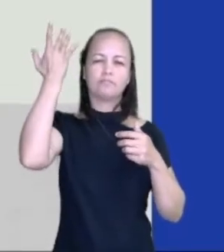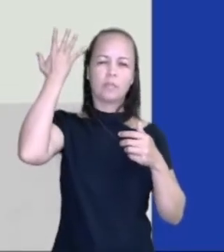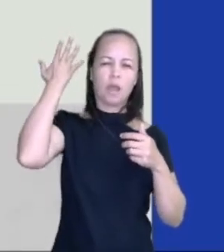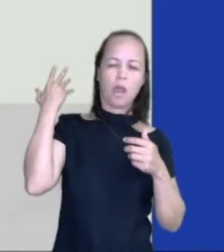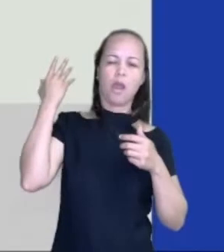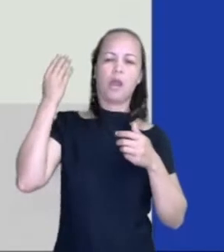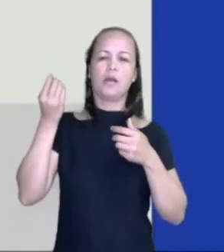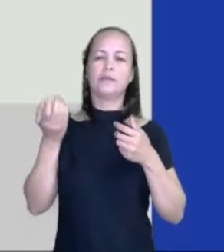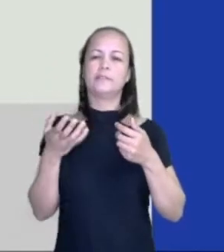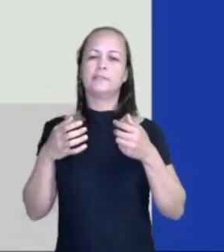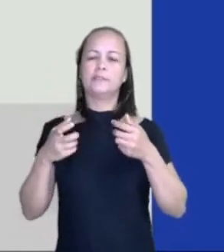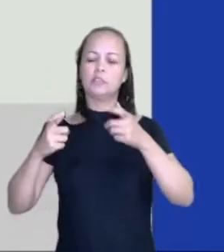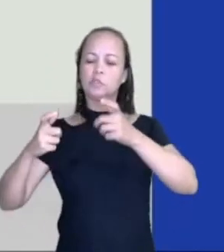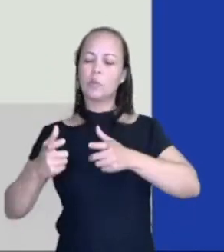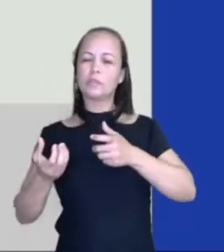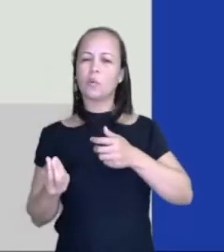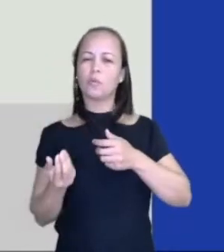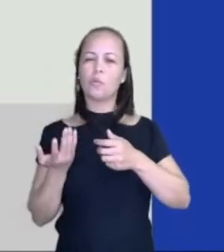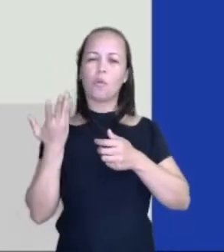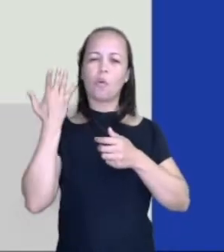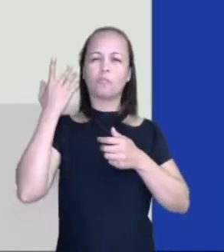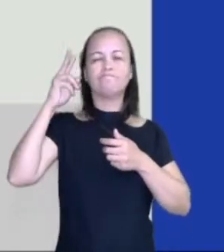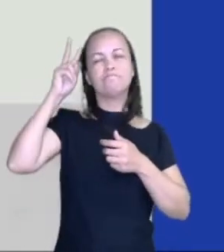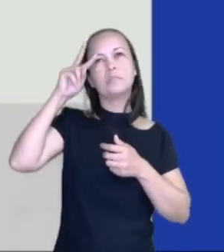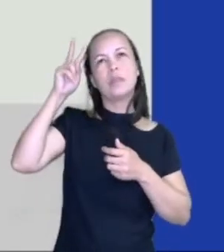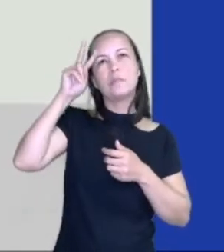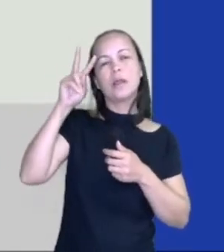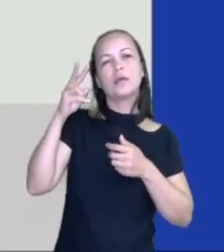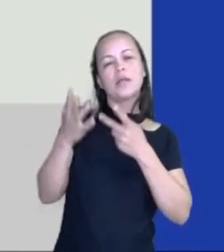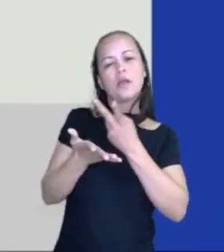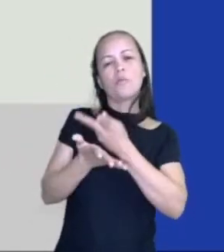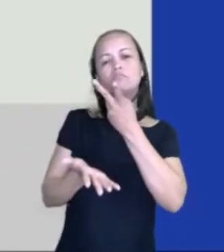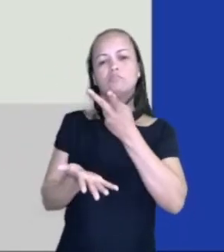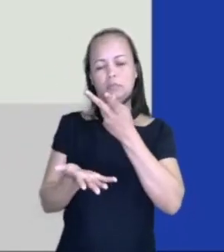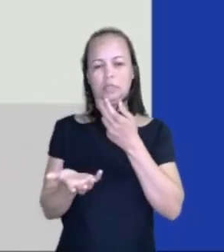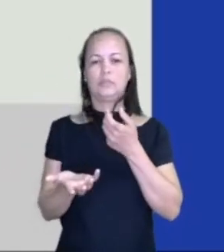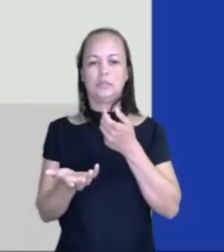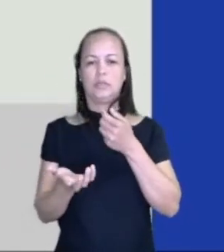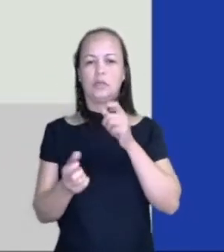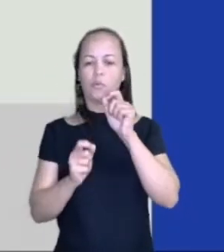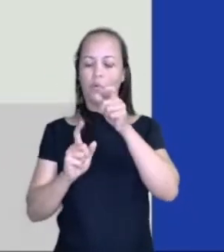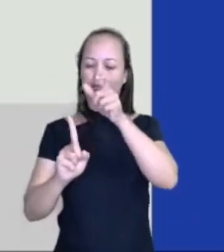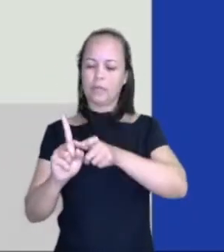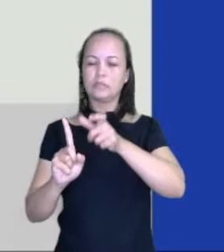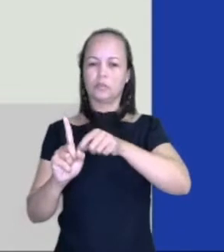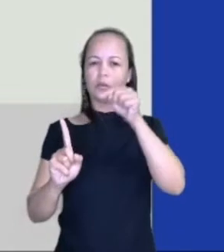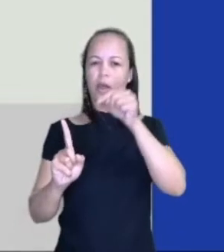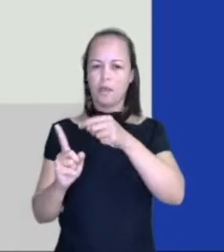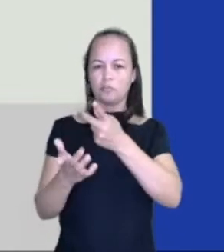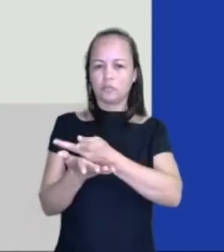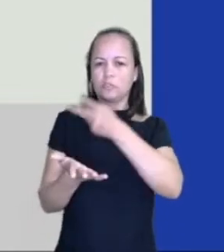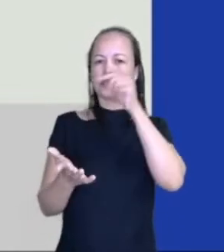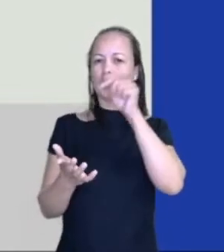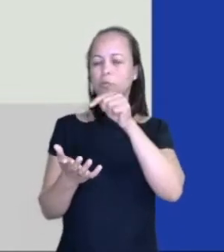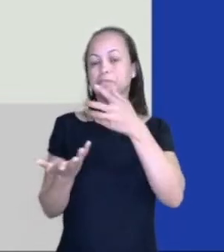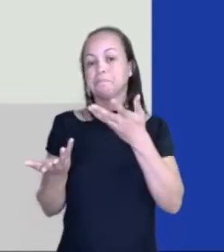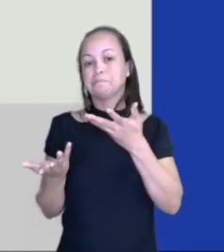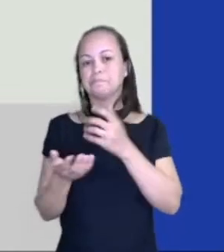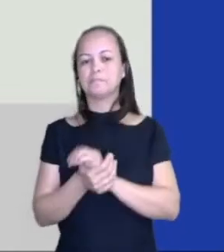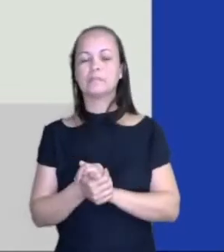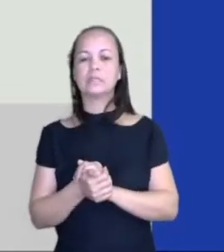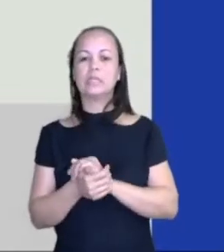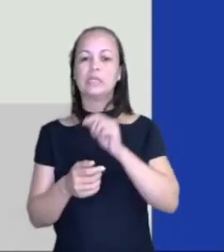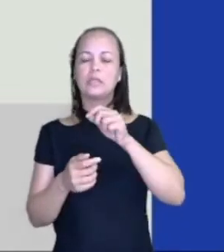de determinada situação e sempre vem aquelas lembranças, o que aconteceu com aquele personagem. Então, esse tempo aí